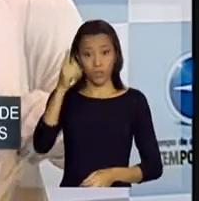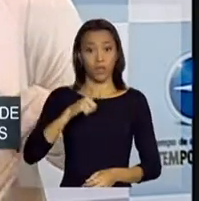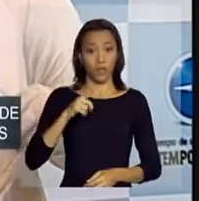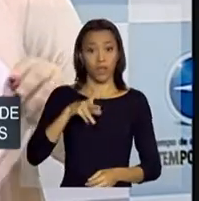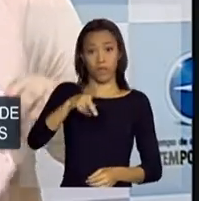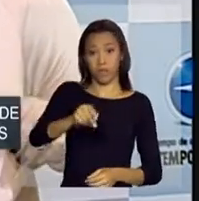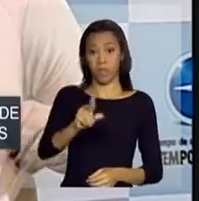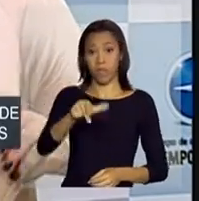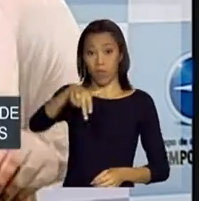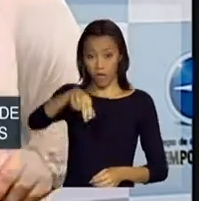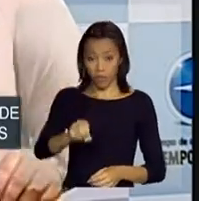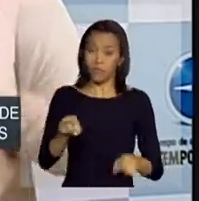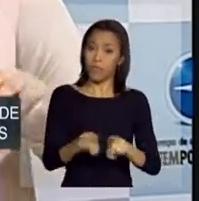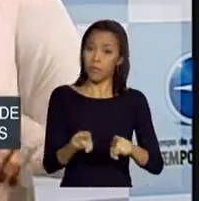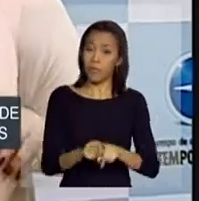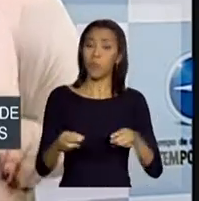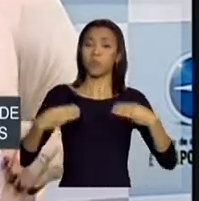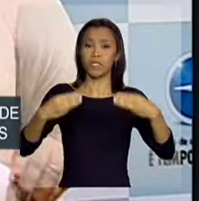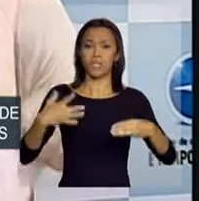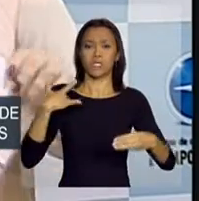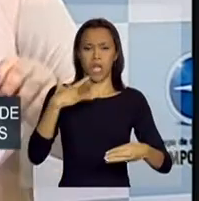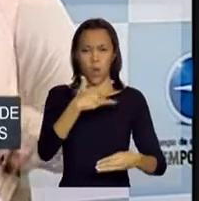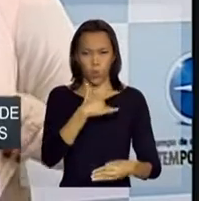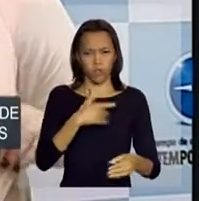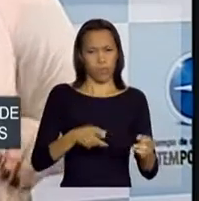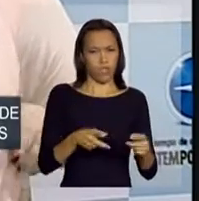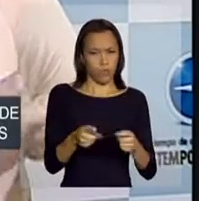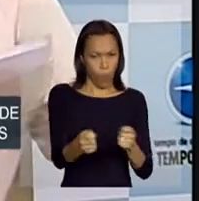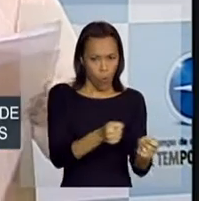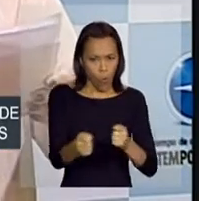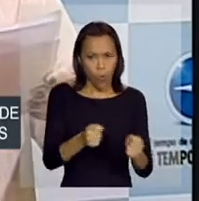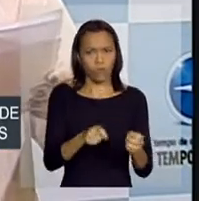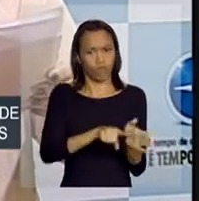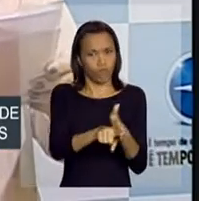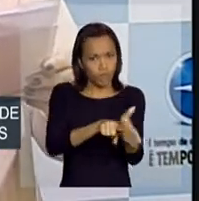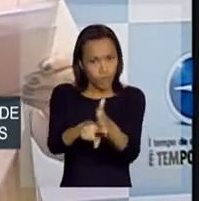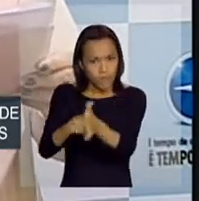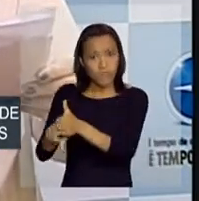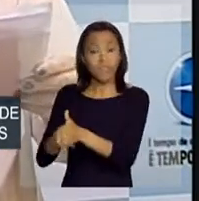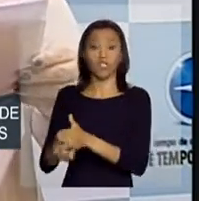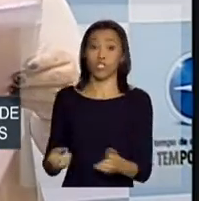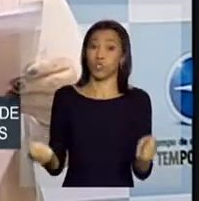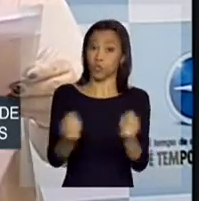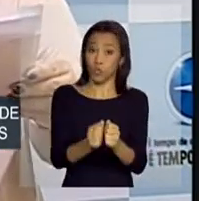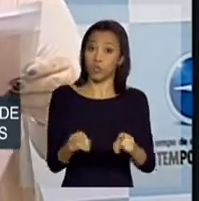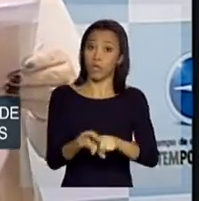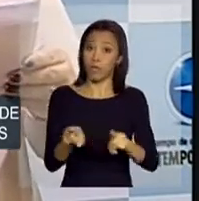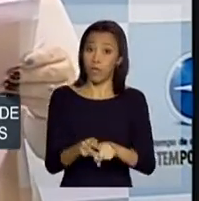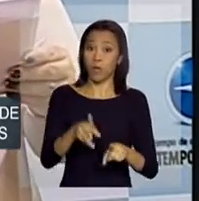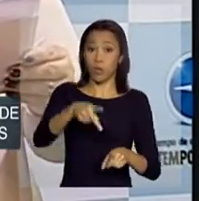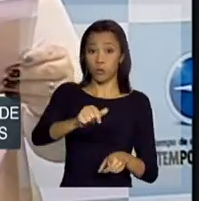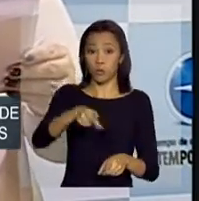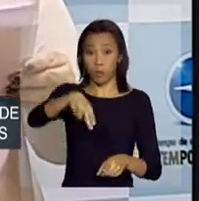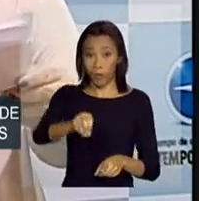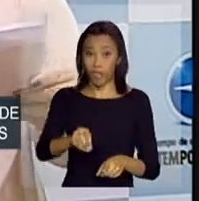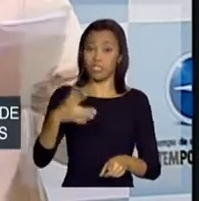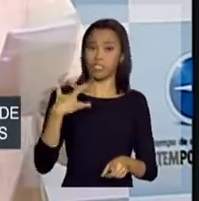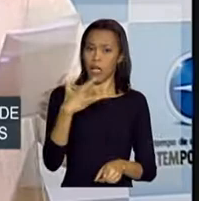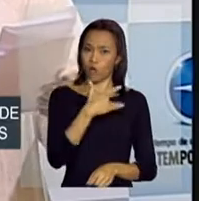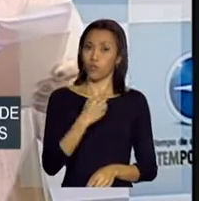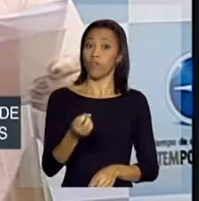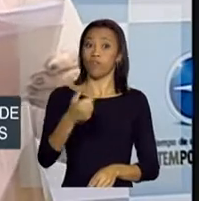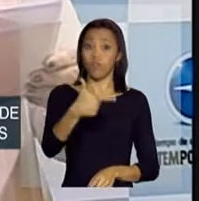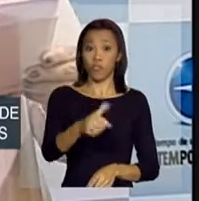Vale lembrar que o Ministério da Saúde vem atuando fortemente junto aos planos de saúde e as operadoras só no mês passado, 28 planos foram